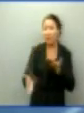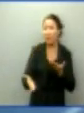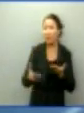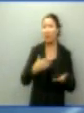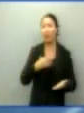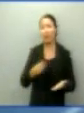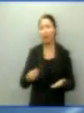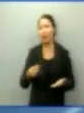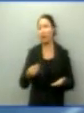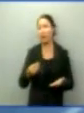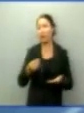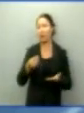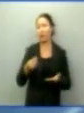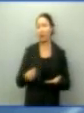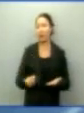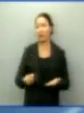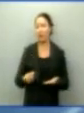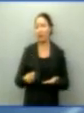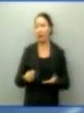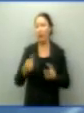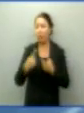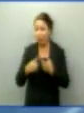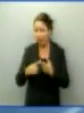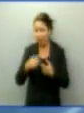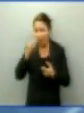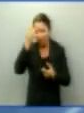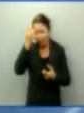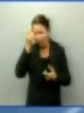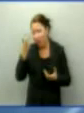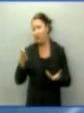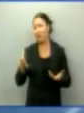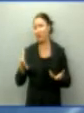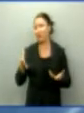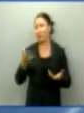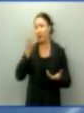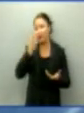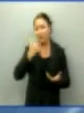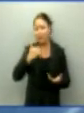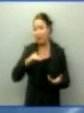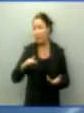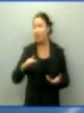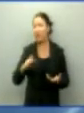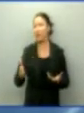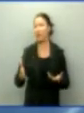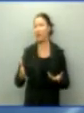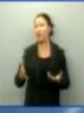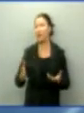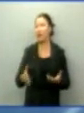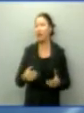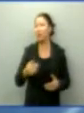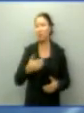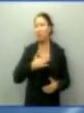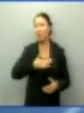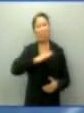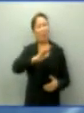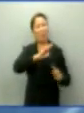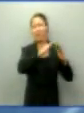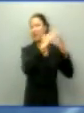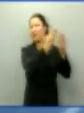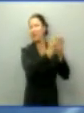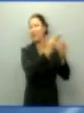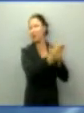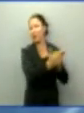para as drogas porque está mais fácil hoje as crianças não tenham incentivo para ir para a escola, talvez o adolescente